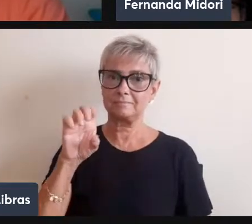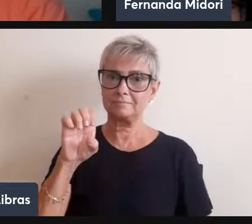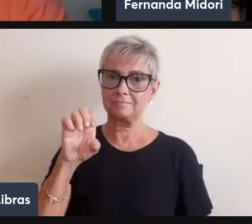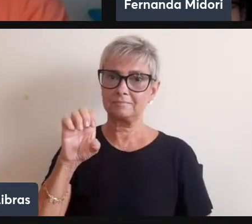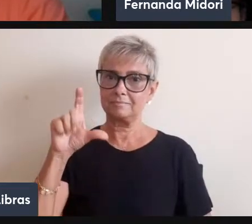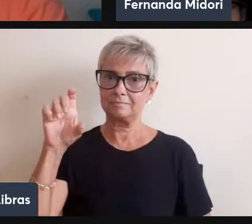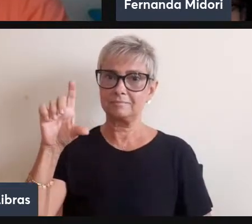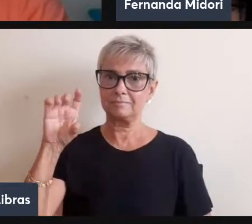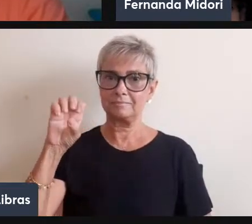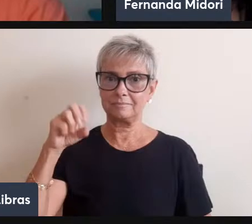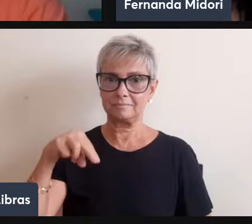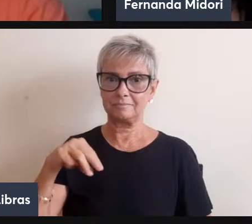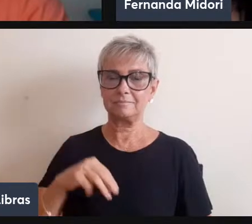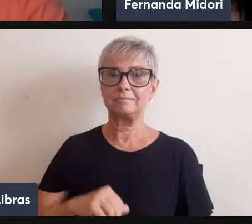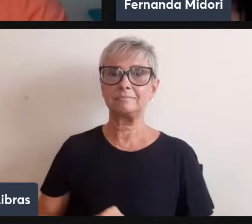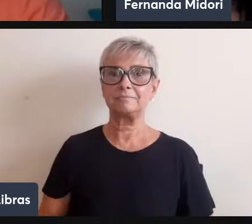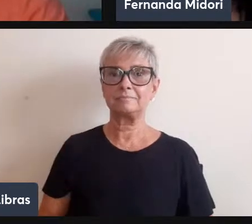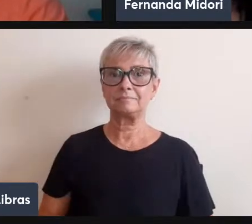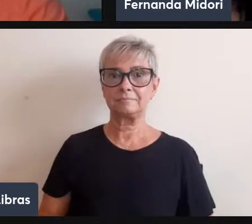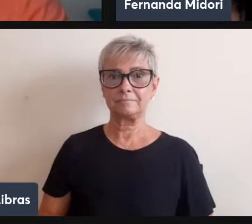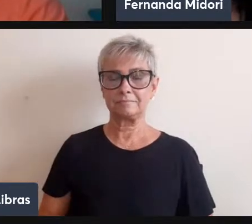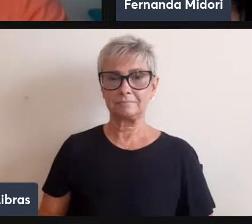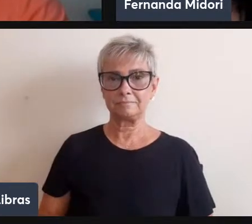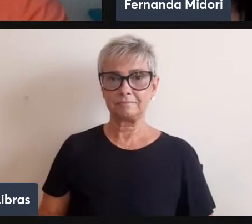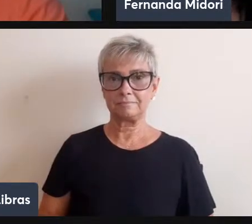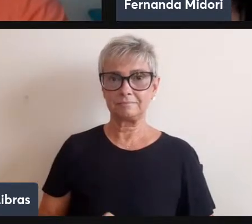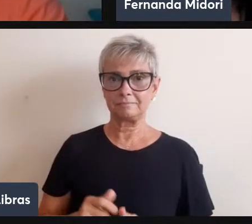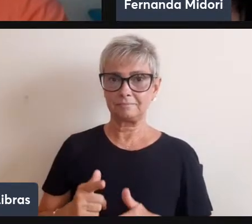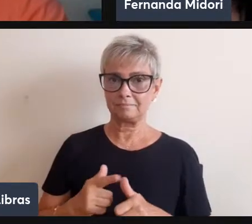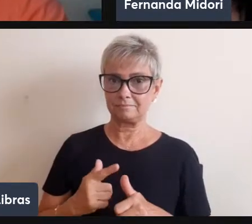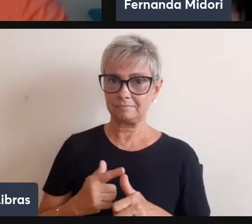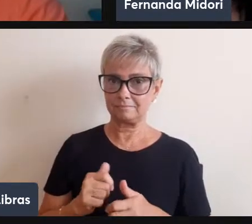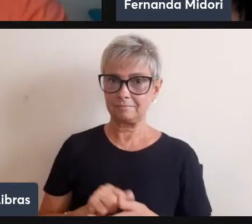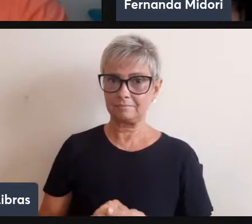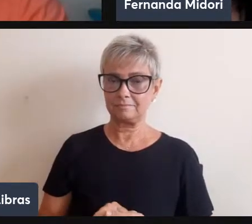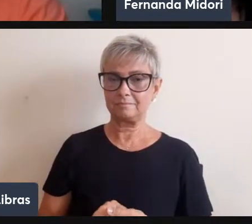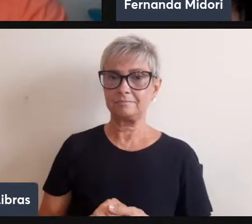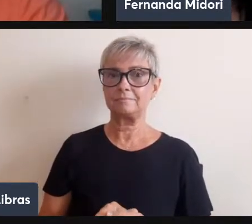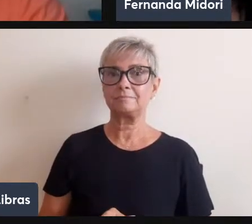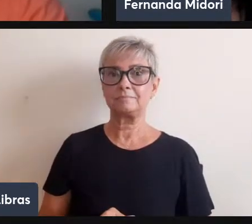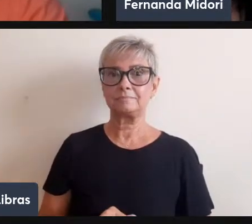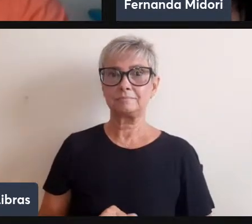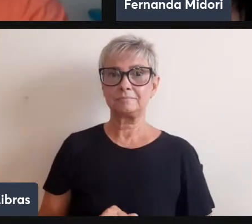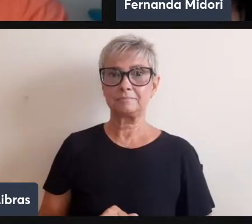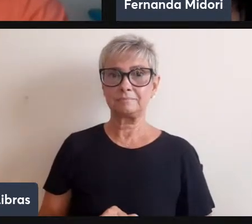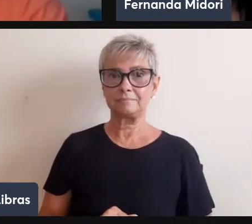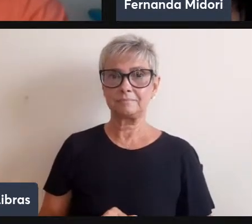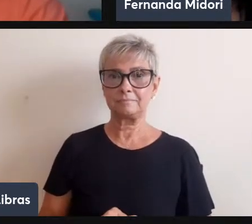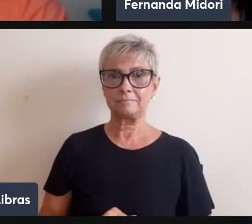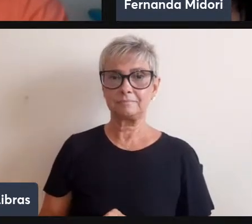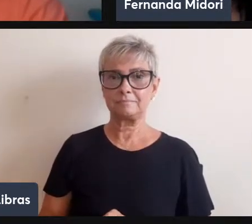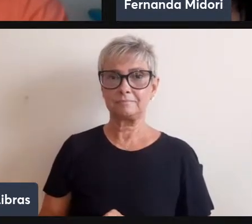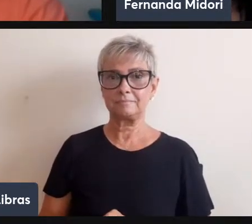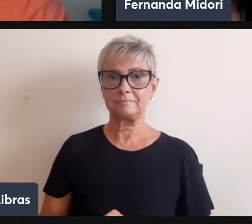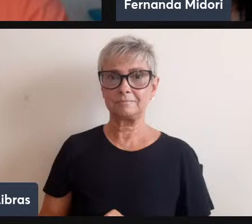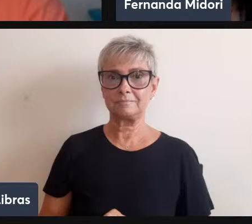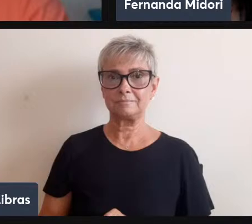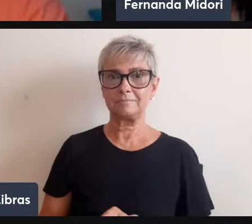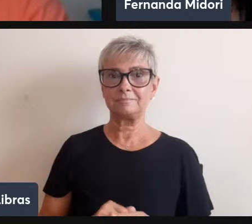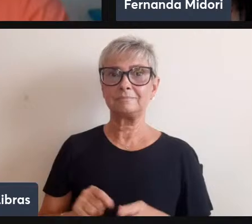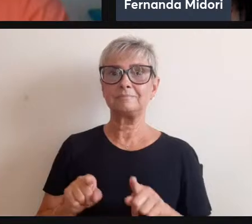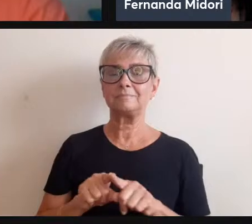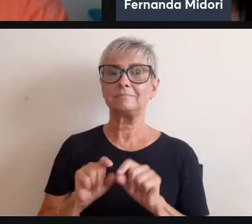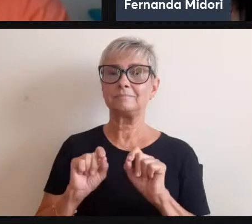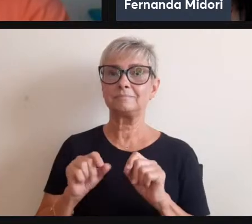costumeiramente a gente faz, uma vez que elas estão apresentadas, para ela ganhar campo de visão aqui na